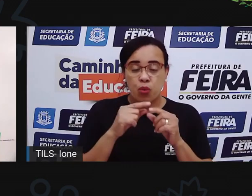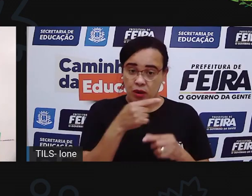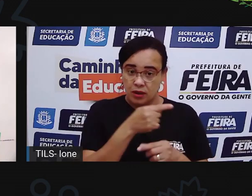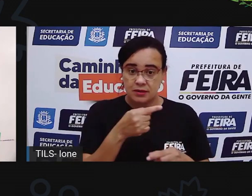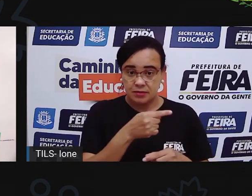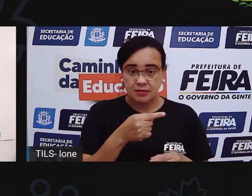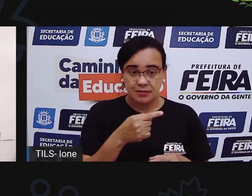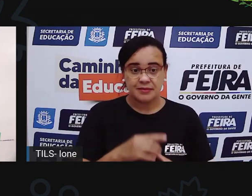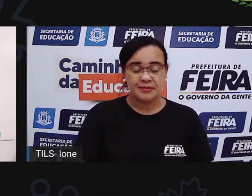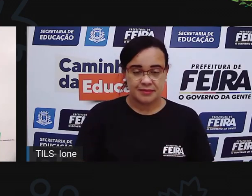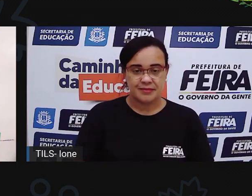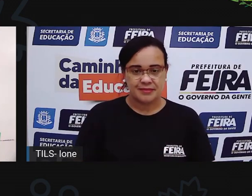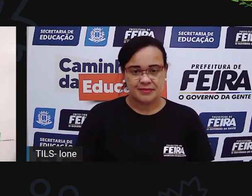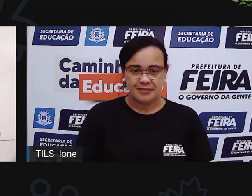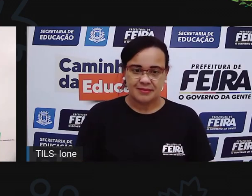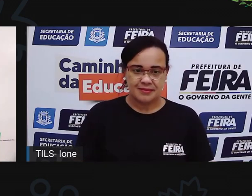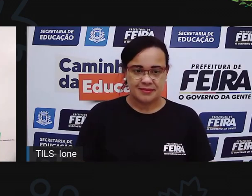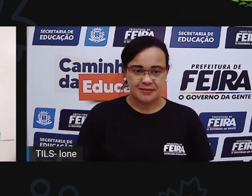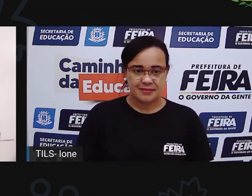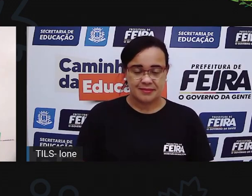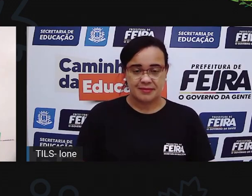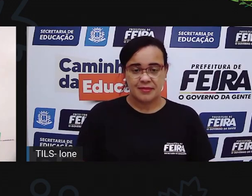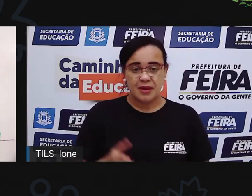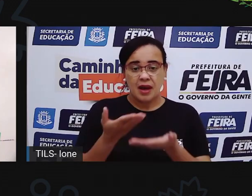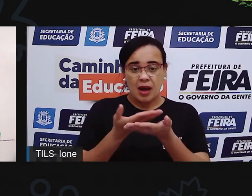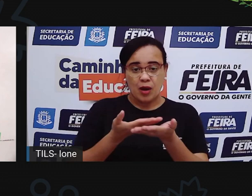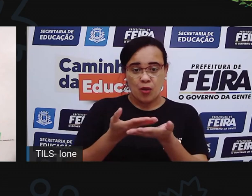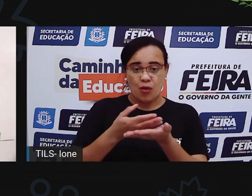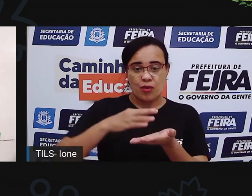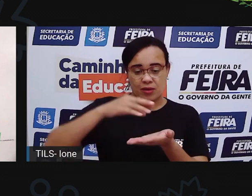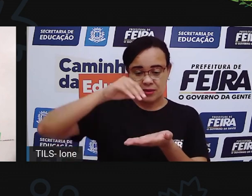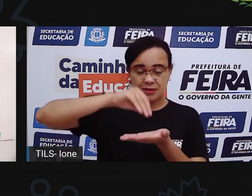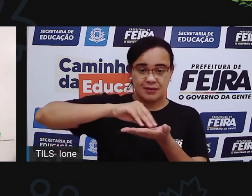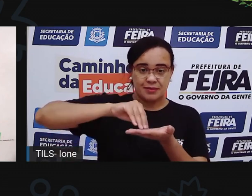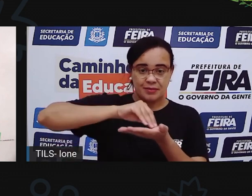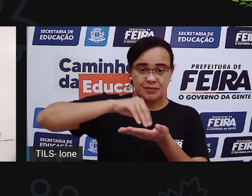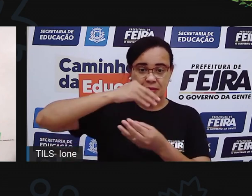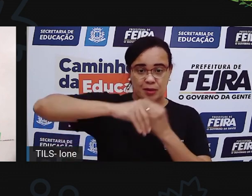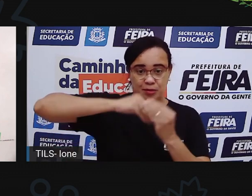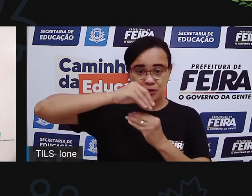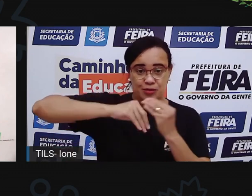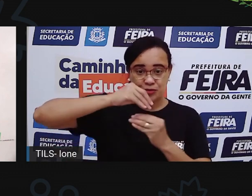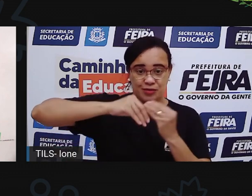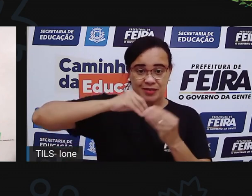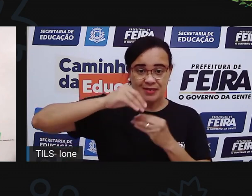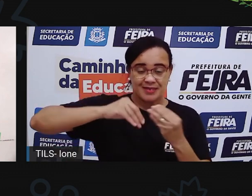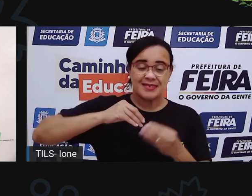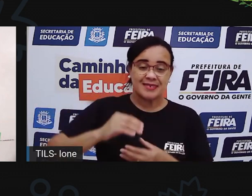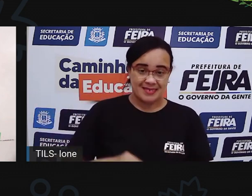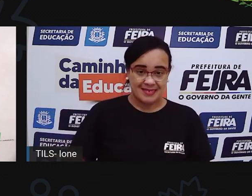E agora a base. A gente também coloca uma fitinha que é para ficar alegre, né? Ficar colorido.